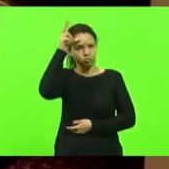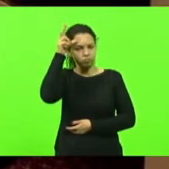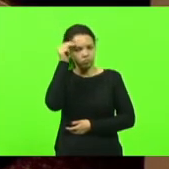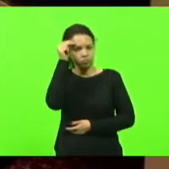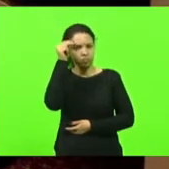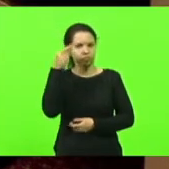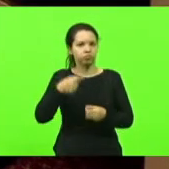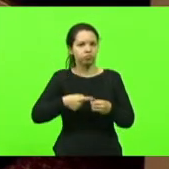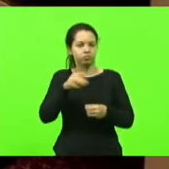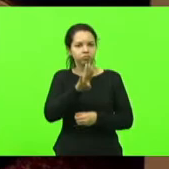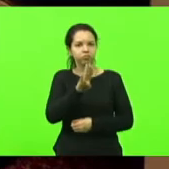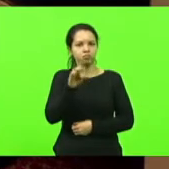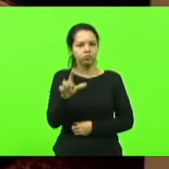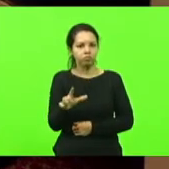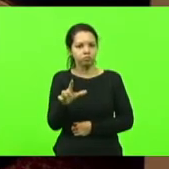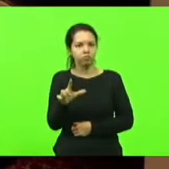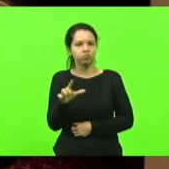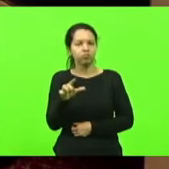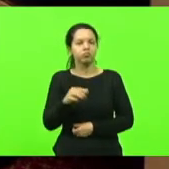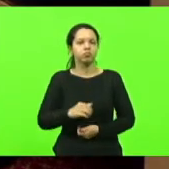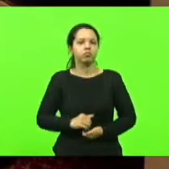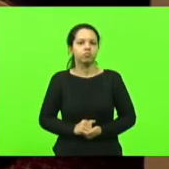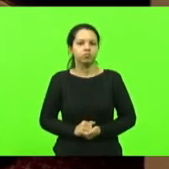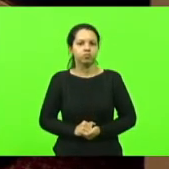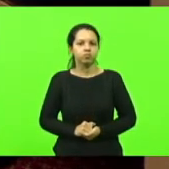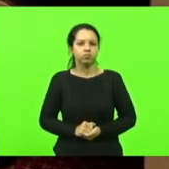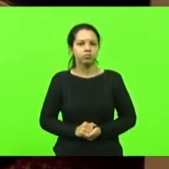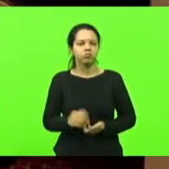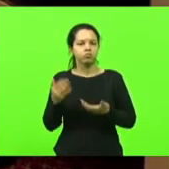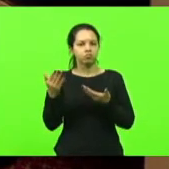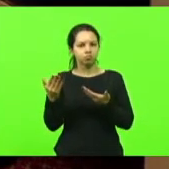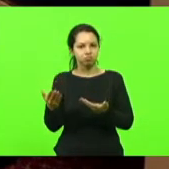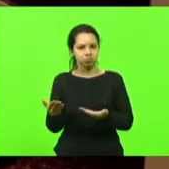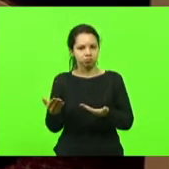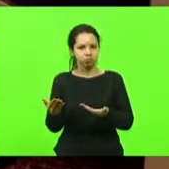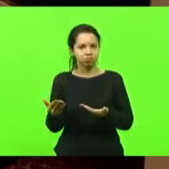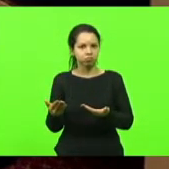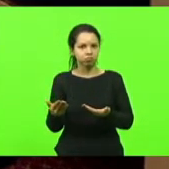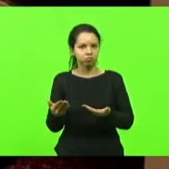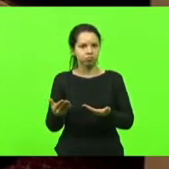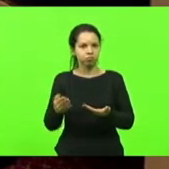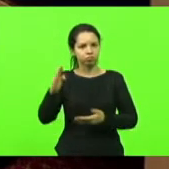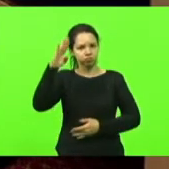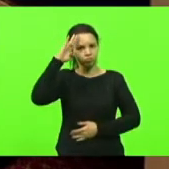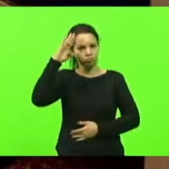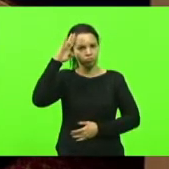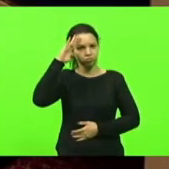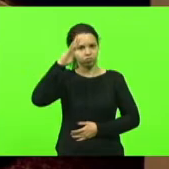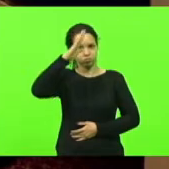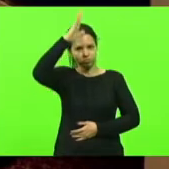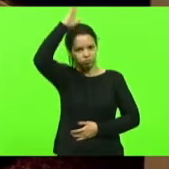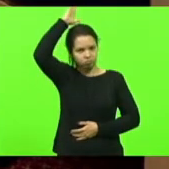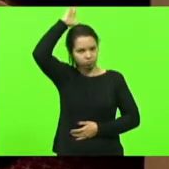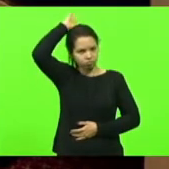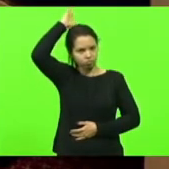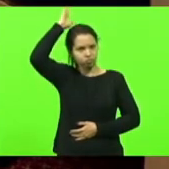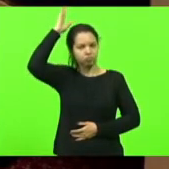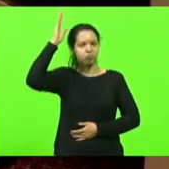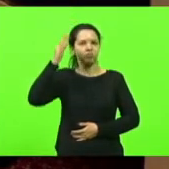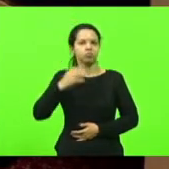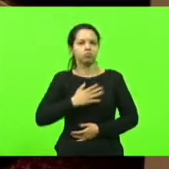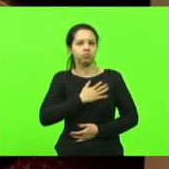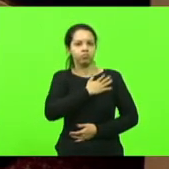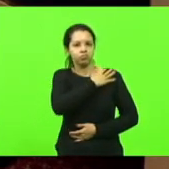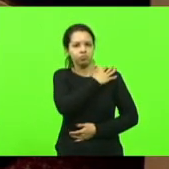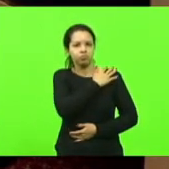Maria Regina de Souza Soar. E o senhor comandante do Corpo de Bombeiros Militar do município de Blumenau, Tenente